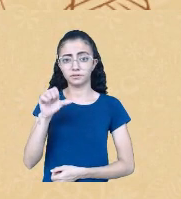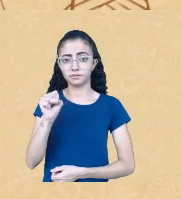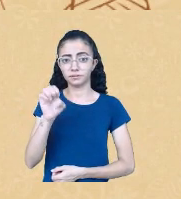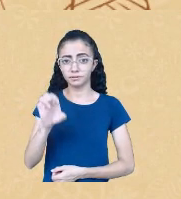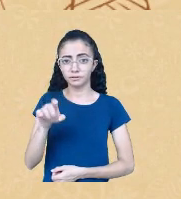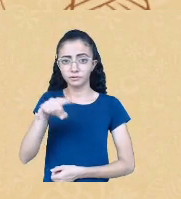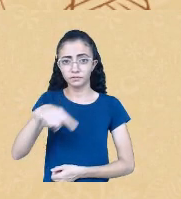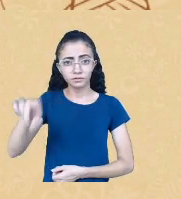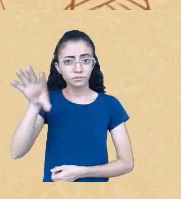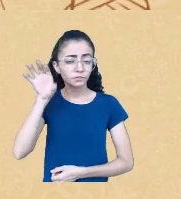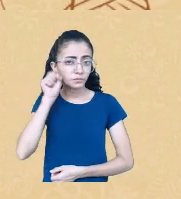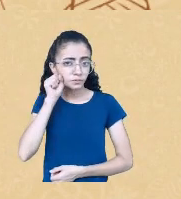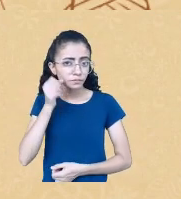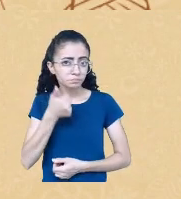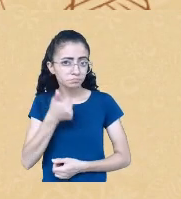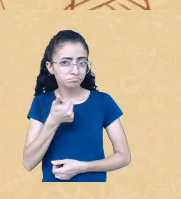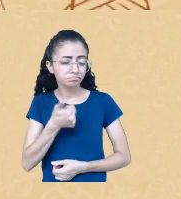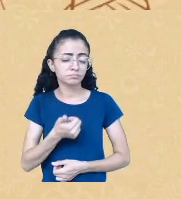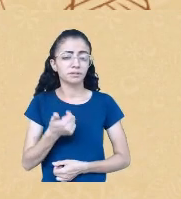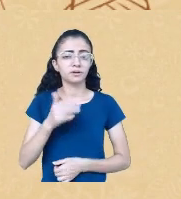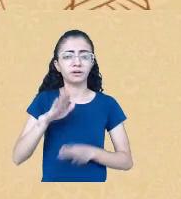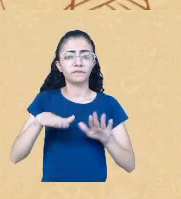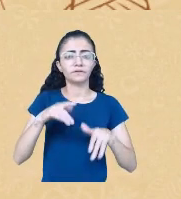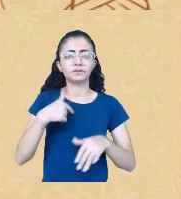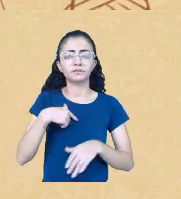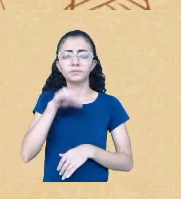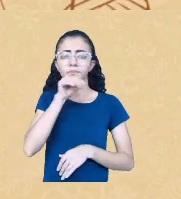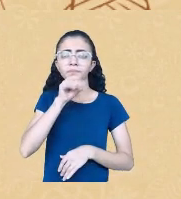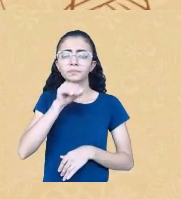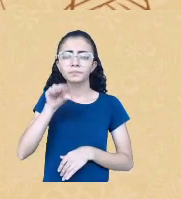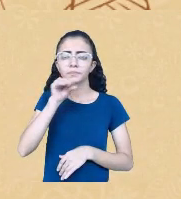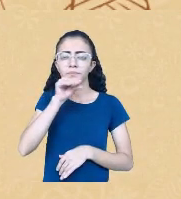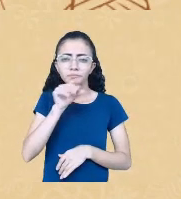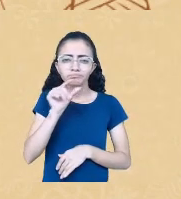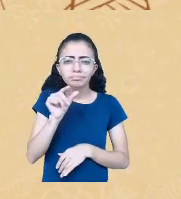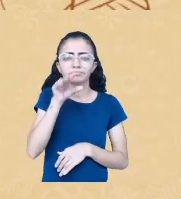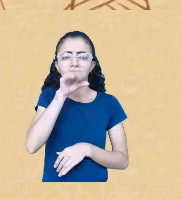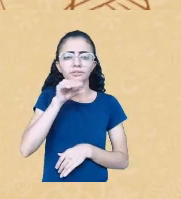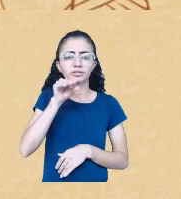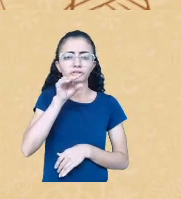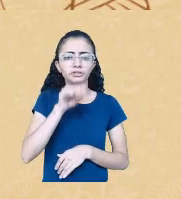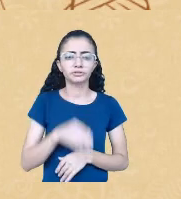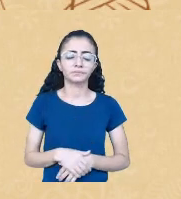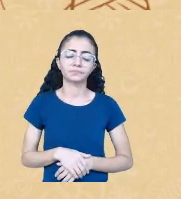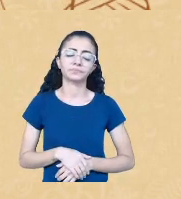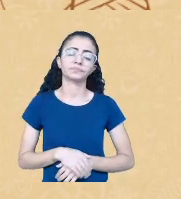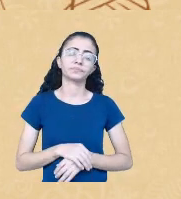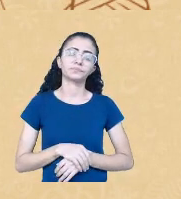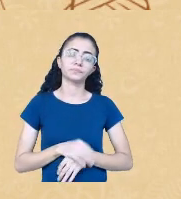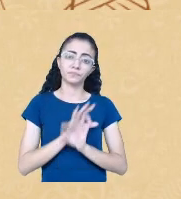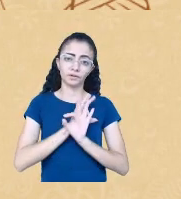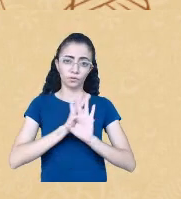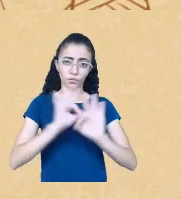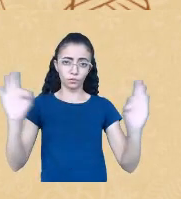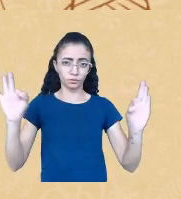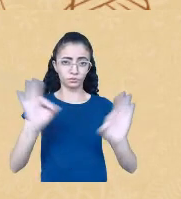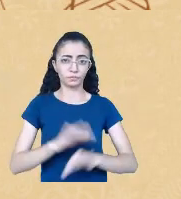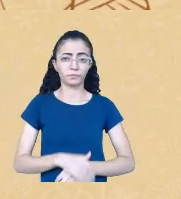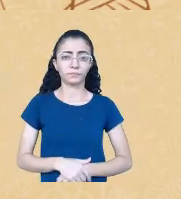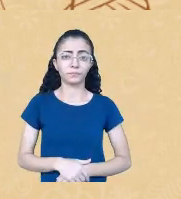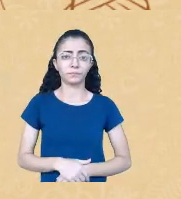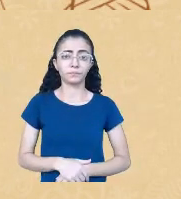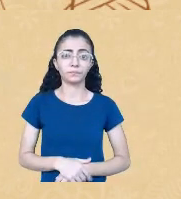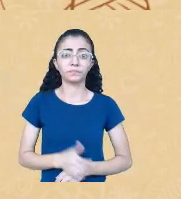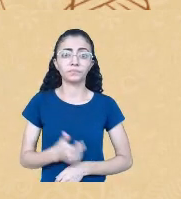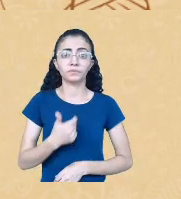falo meio baixinho, vocês me avisam se tiver... Está ótimo. Ótimo, então. Eu sou uma pessoa indígena,